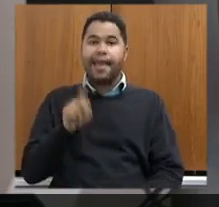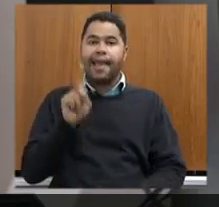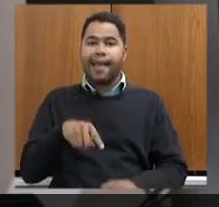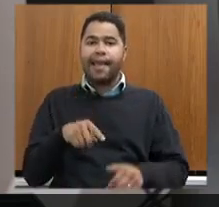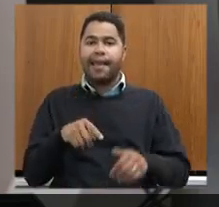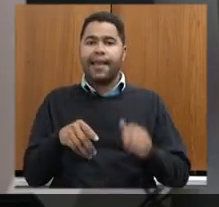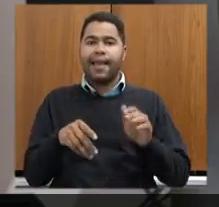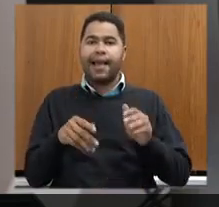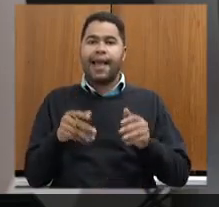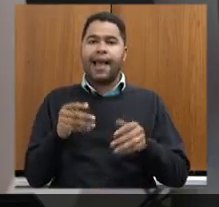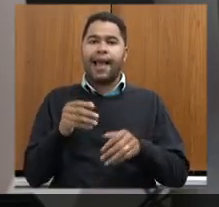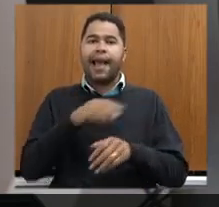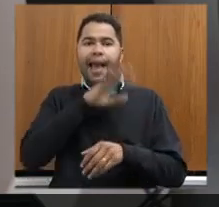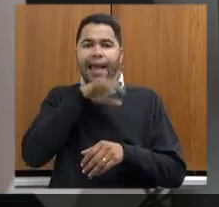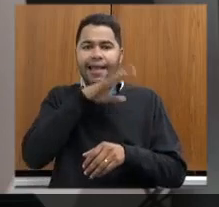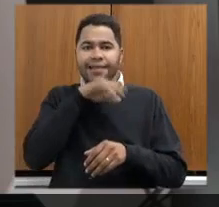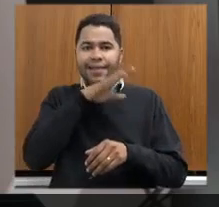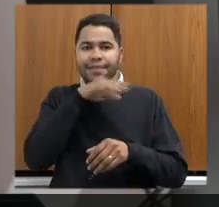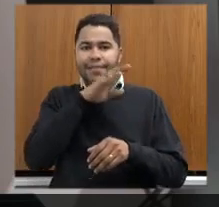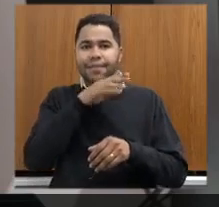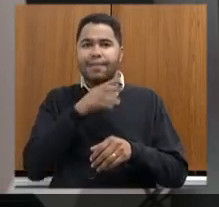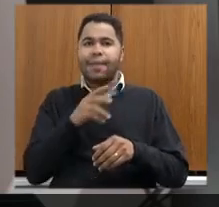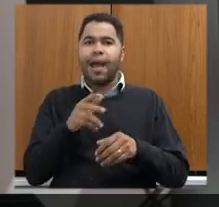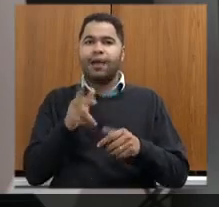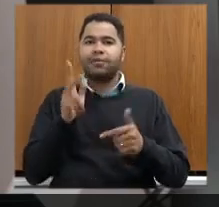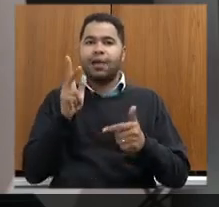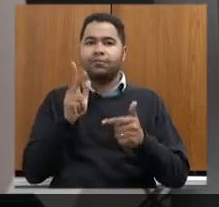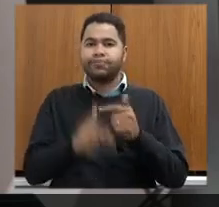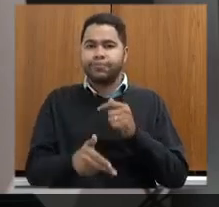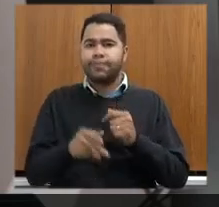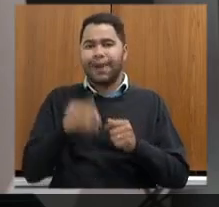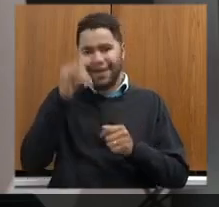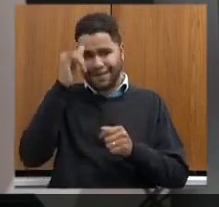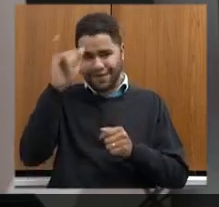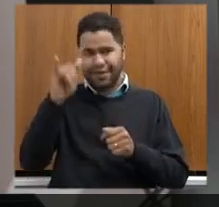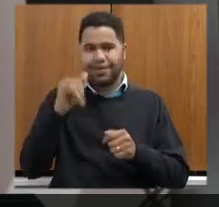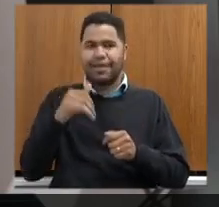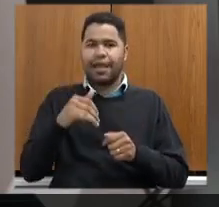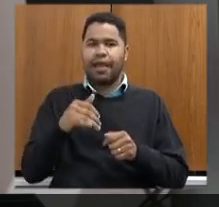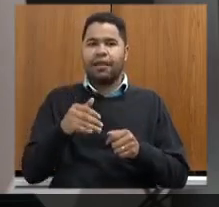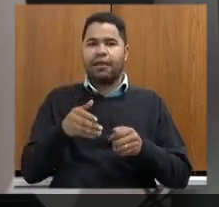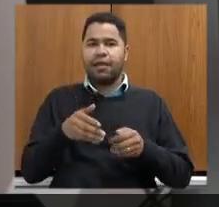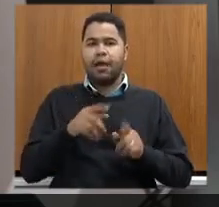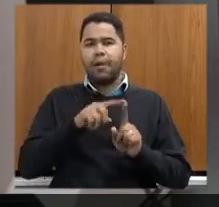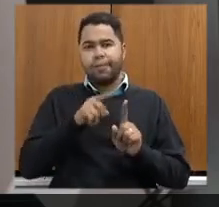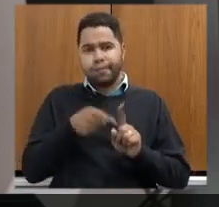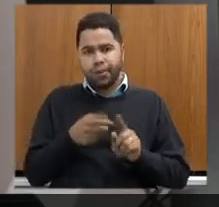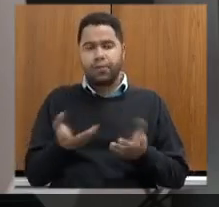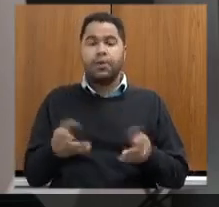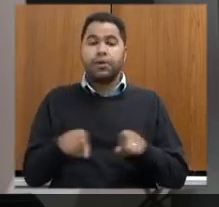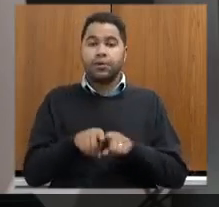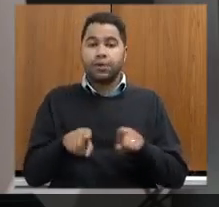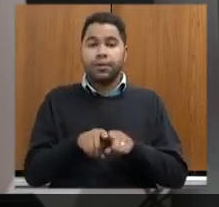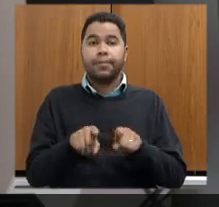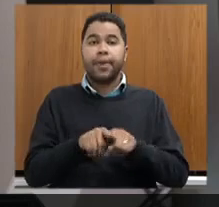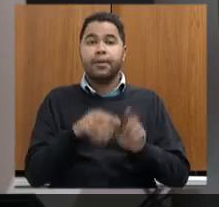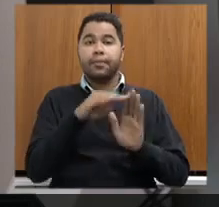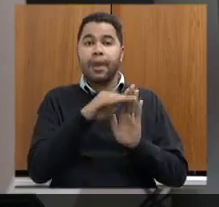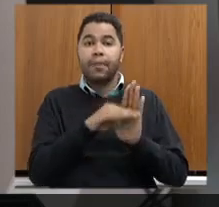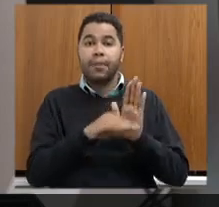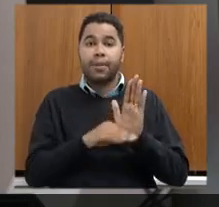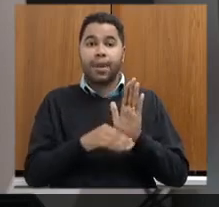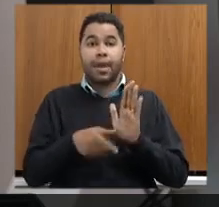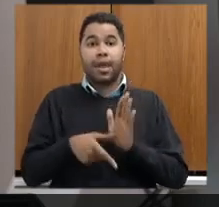desses animais com 74 leitores aos municípios. Também, através de um edital público, com critérios técnicos pré-definidos, foram